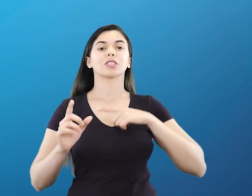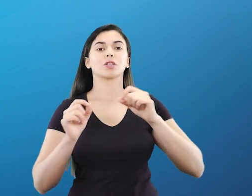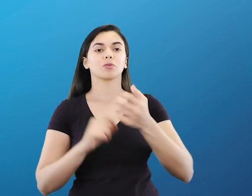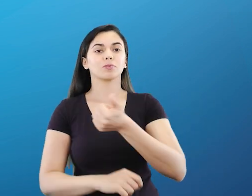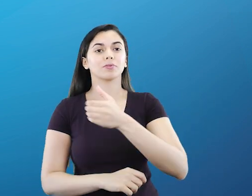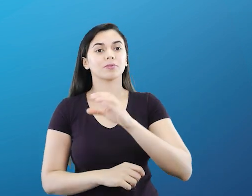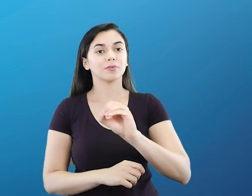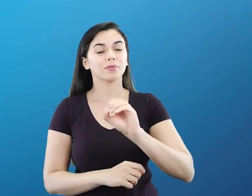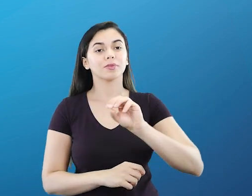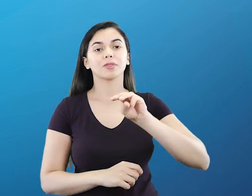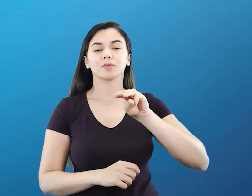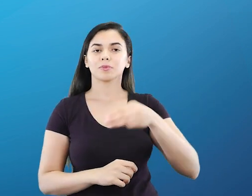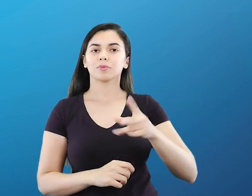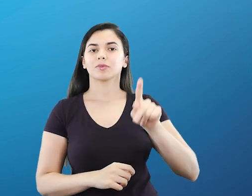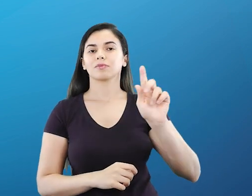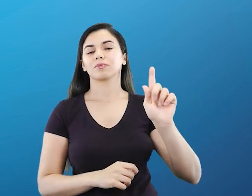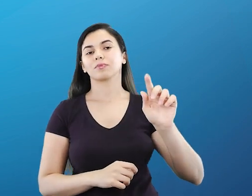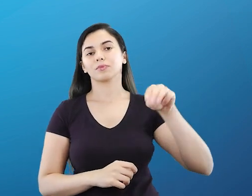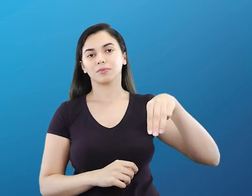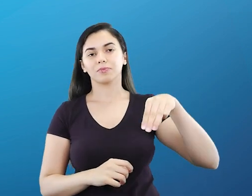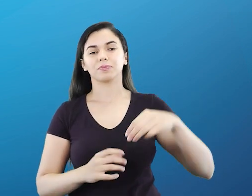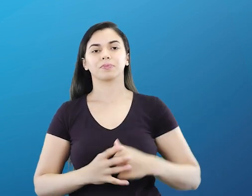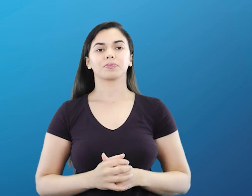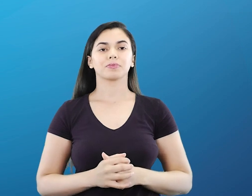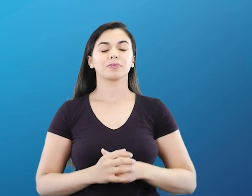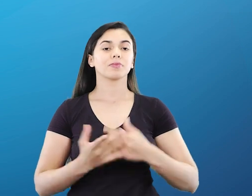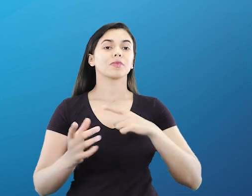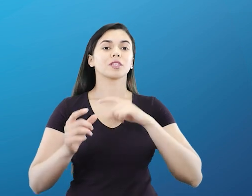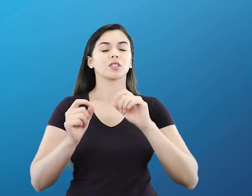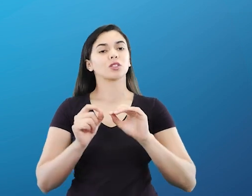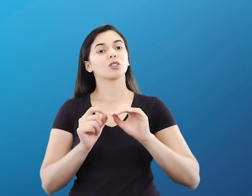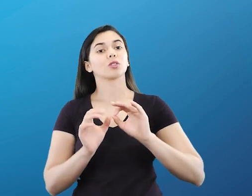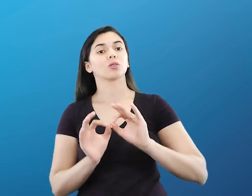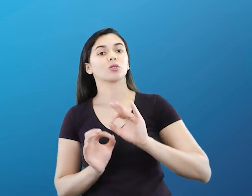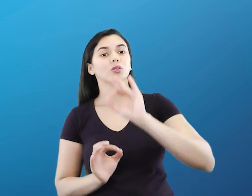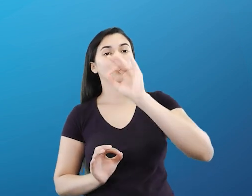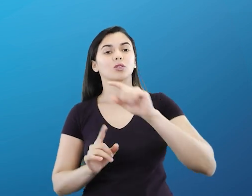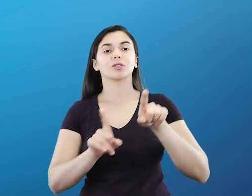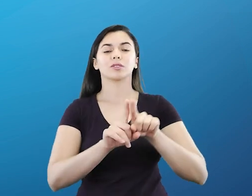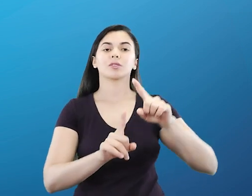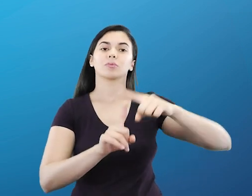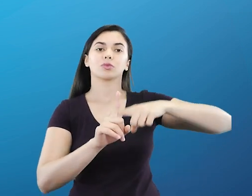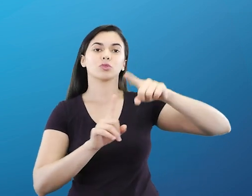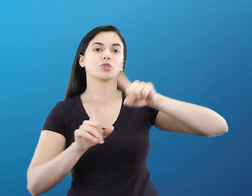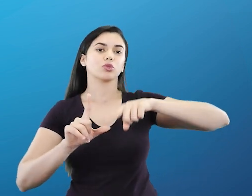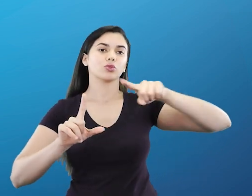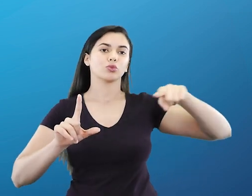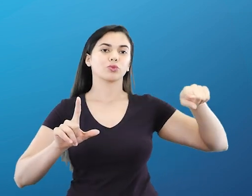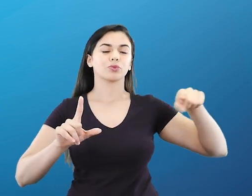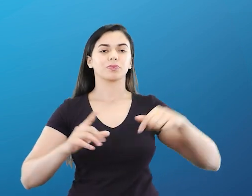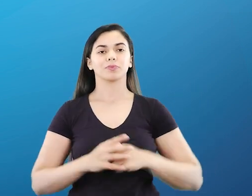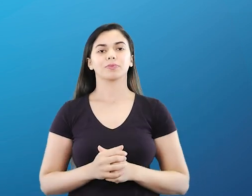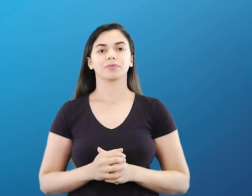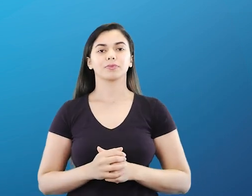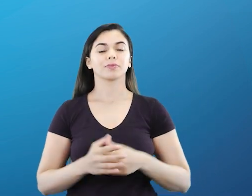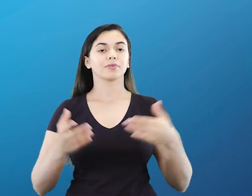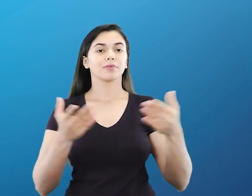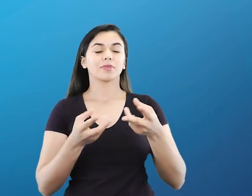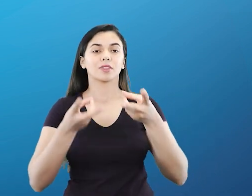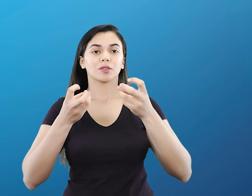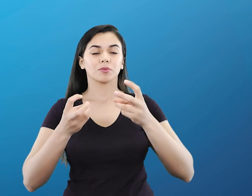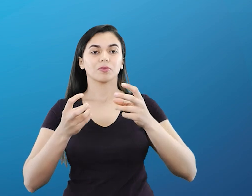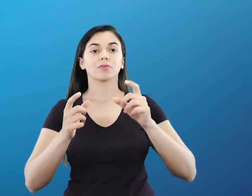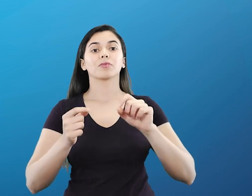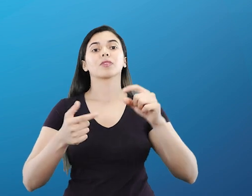10 mil quilômetros e os critérios, como disse, são altitude e variação de temperatura. Quais são essas camadas? De baixo para